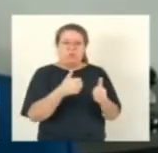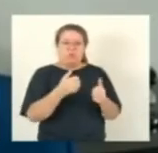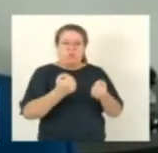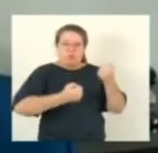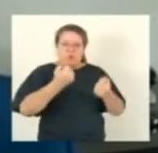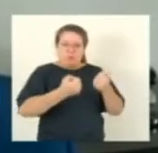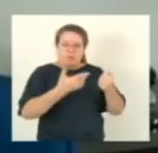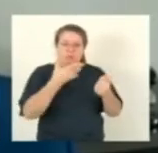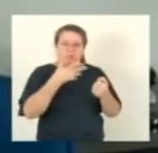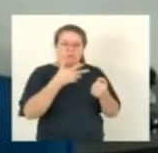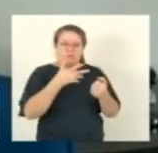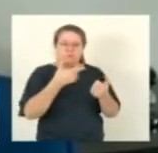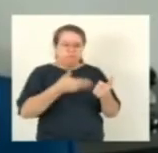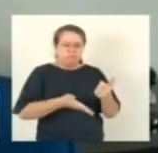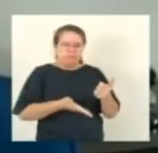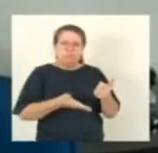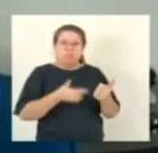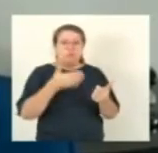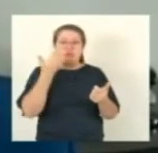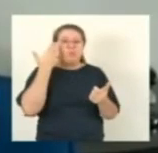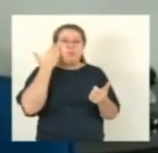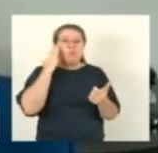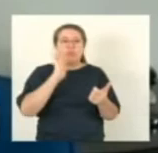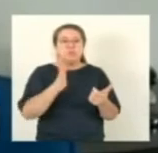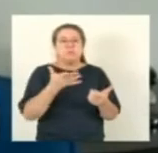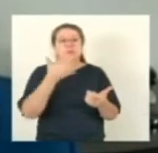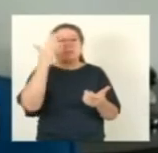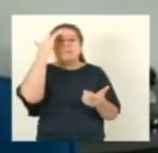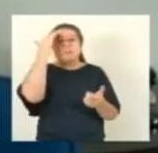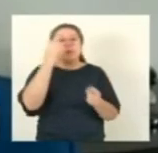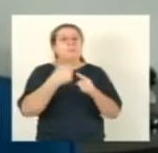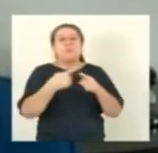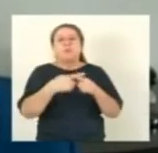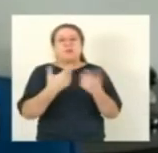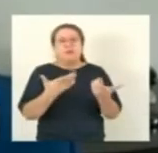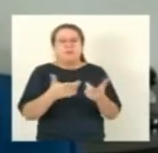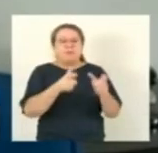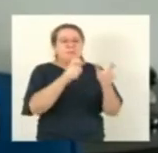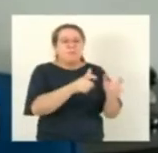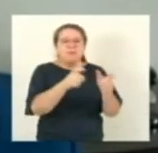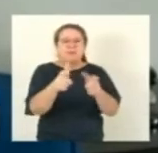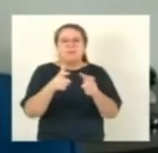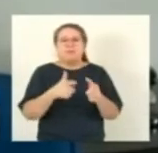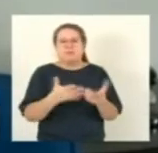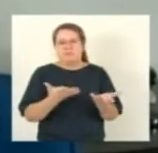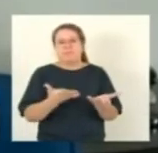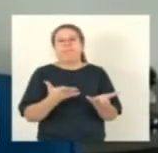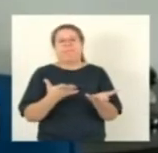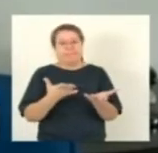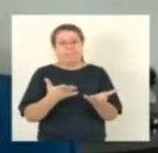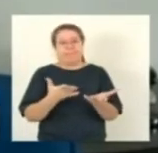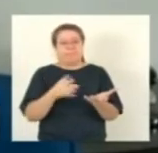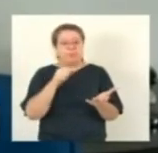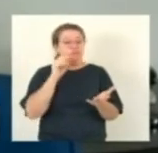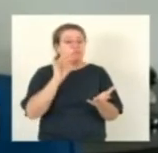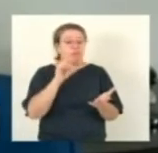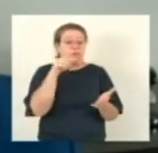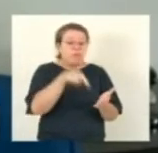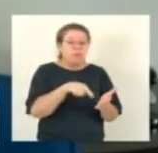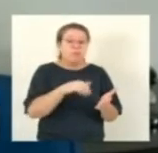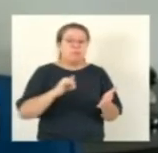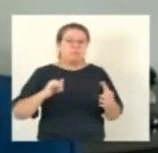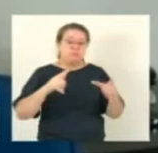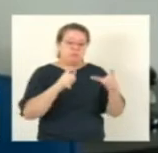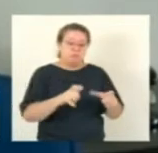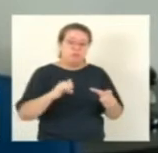anunciado que isso isso seria feito mas não entrou em vigor infelizmente então essa lei é para